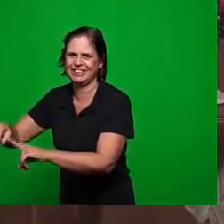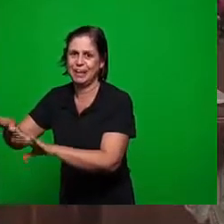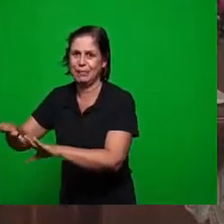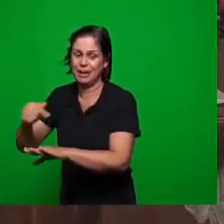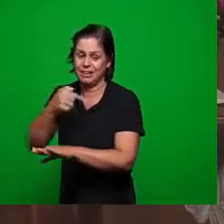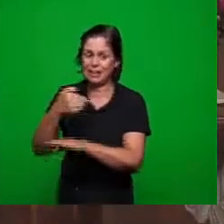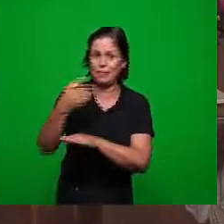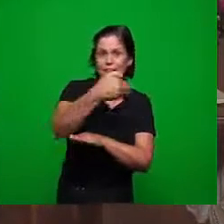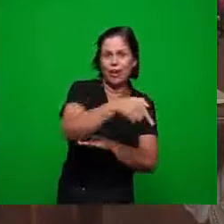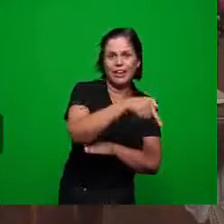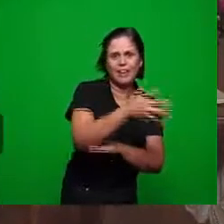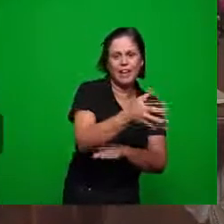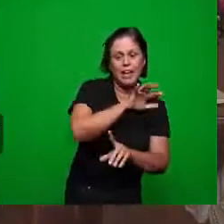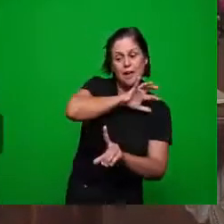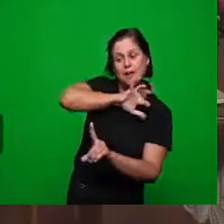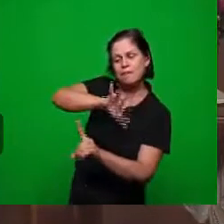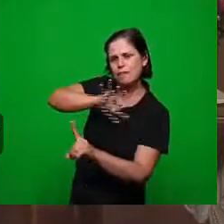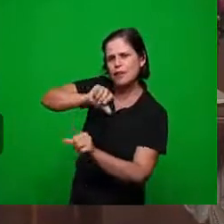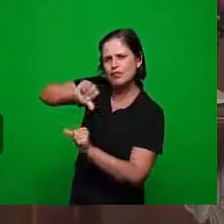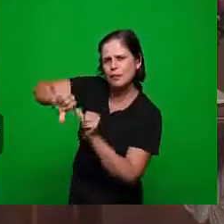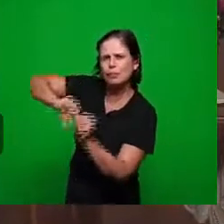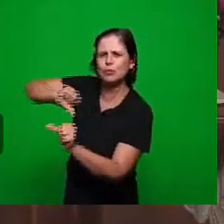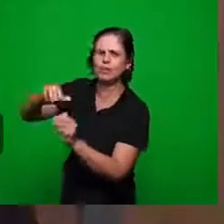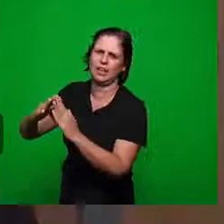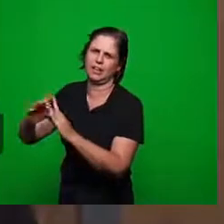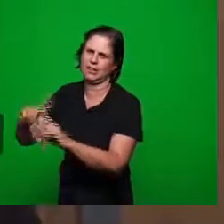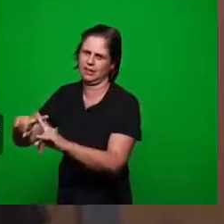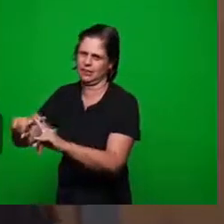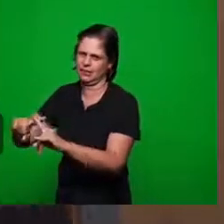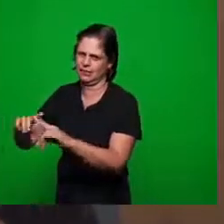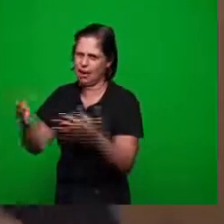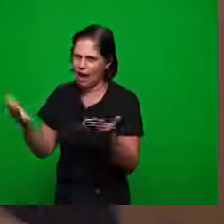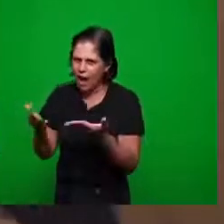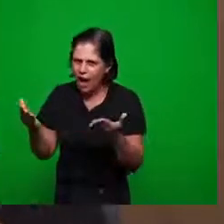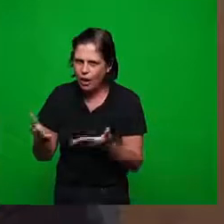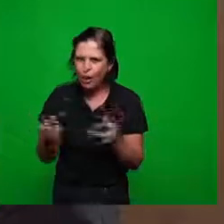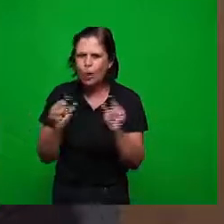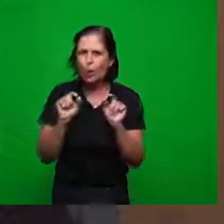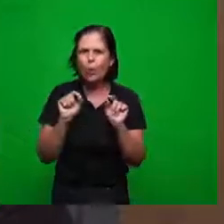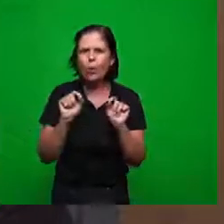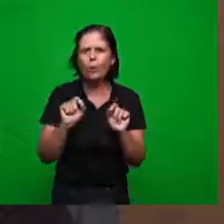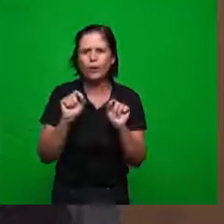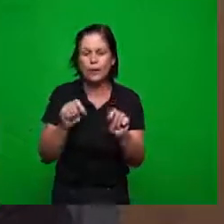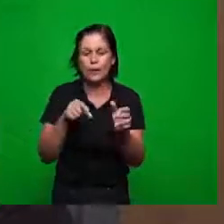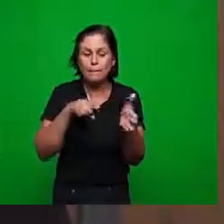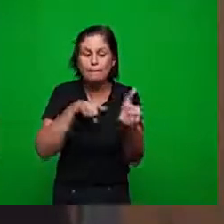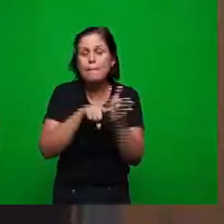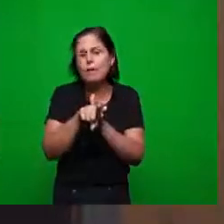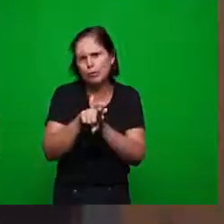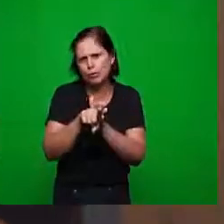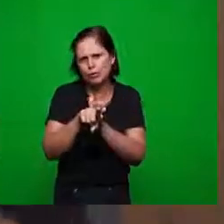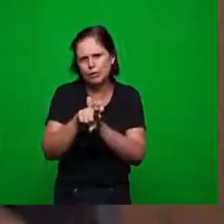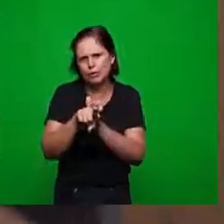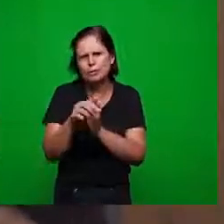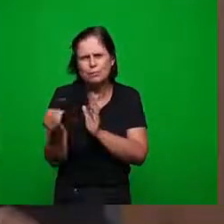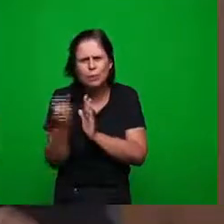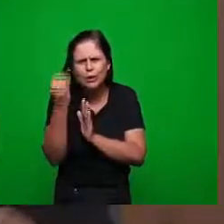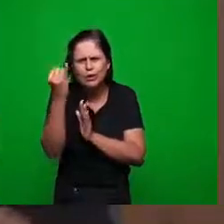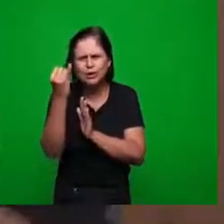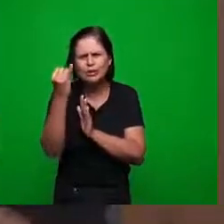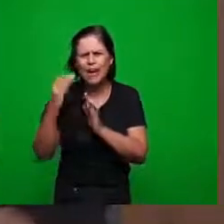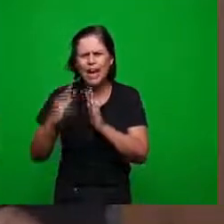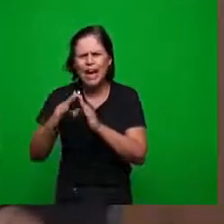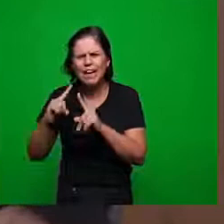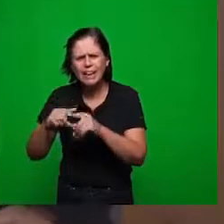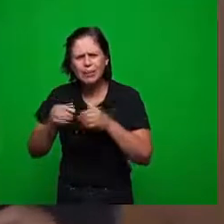vamos fazer as perguntas que são muito importantes saber como foi que a igreja sobreviveu